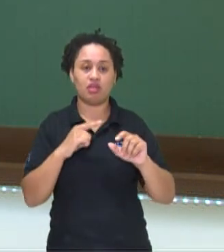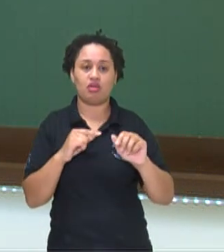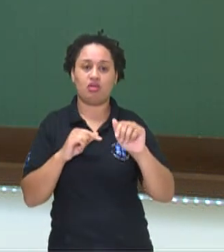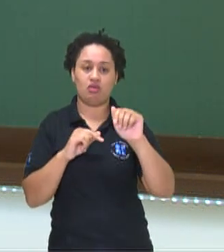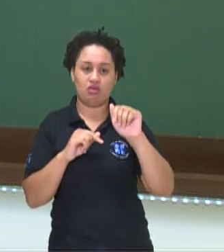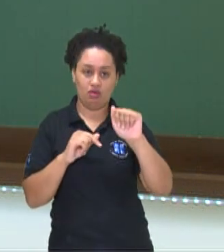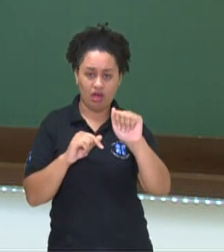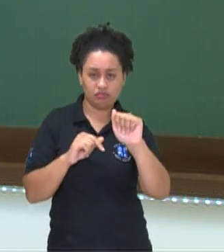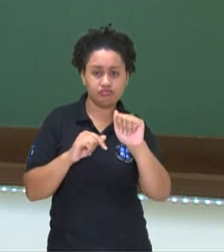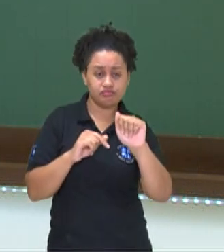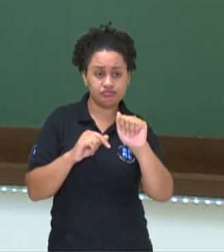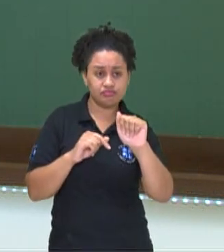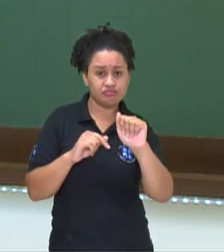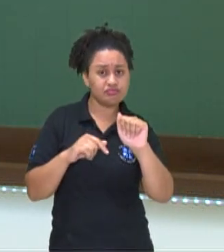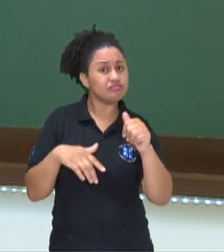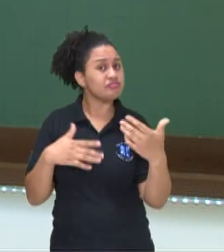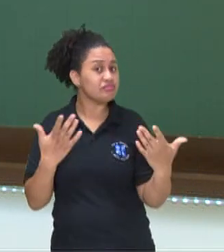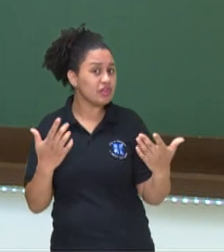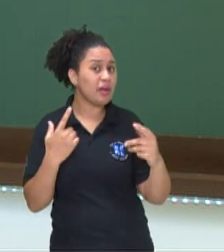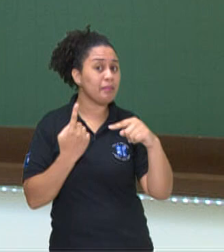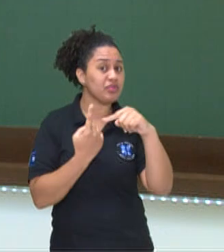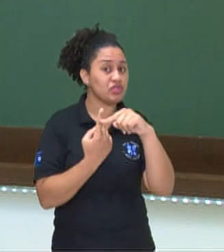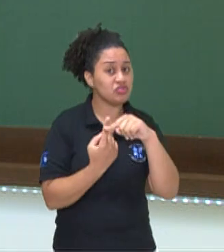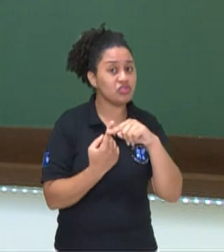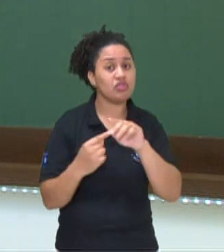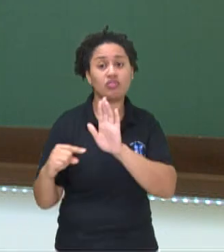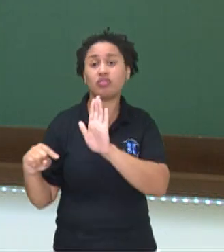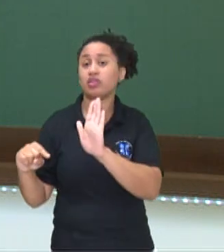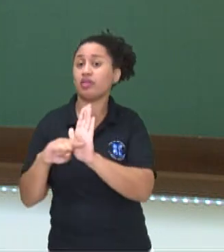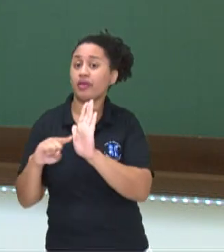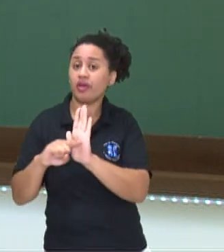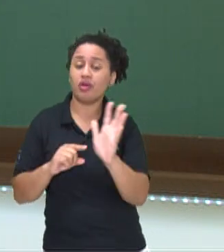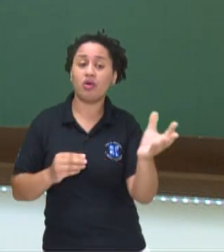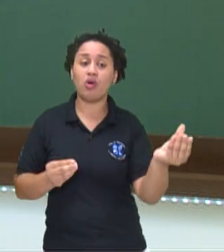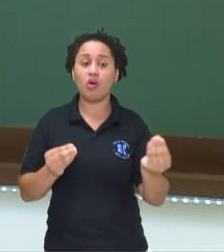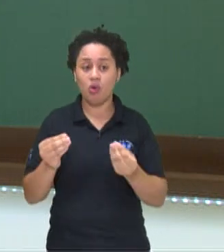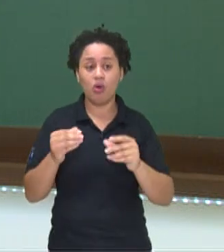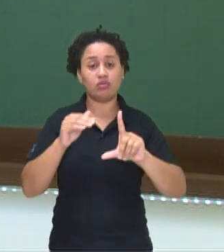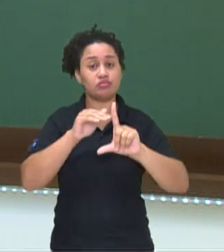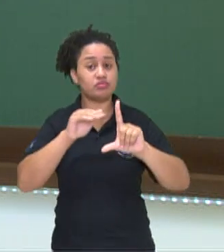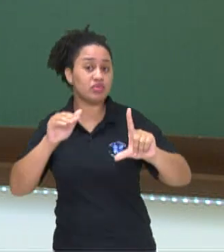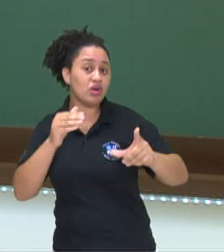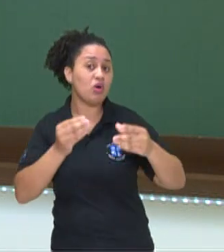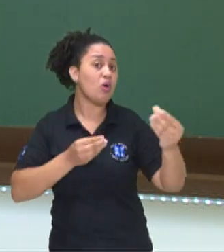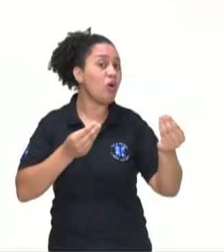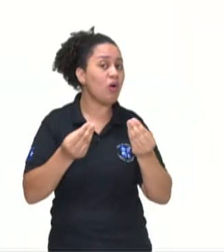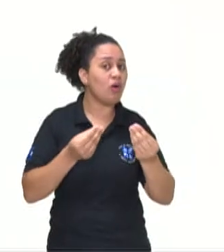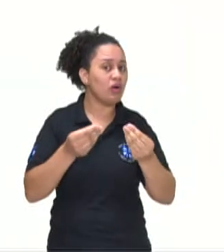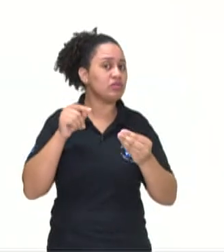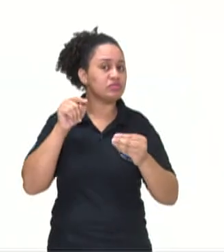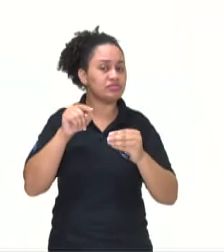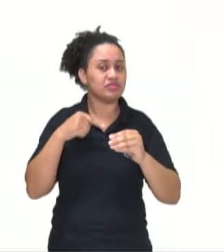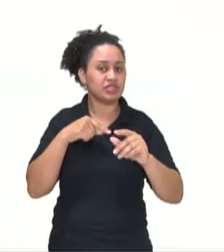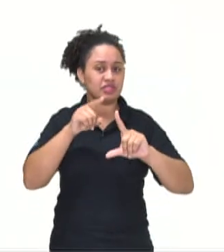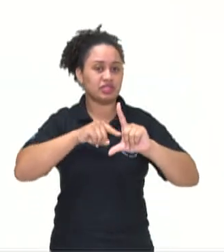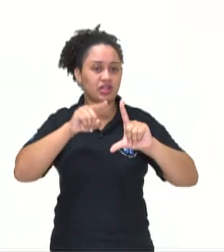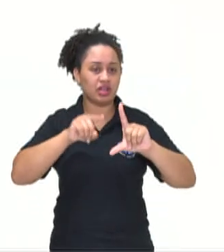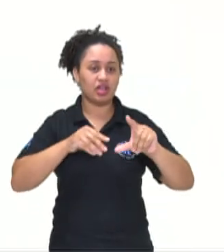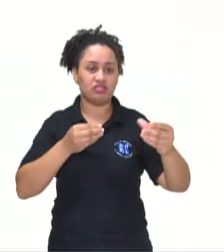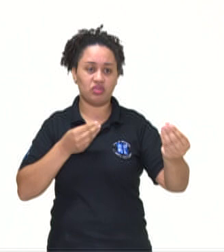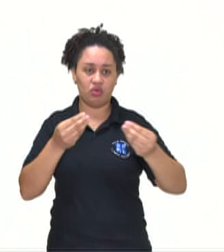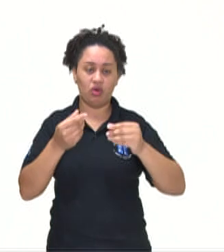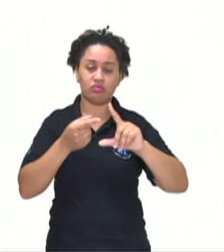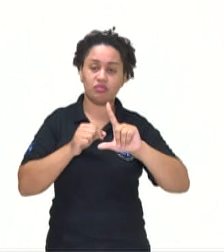coeficiente angular, será que ele é positivo, será que ele é negativo, será que é uma constante, o que que tá acontecendo com esse gráfico aqui?